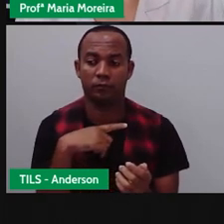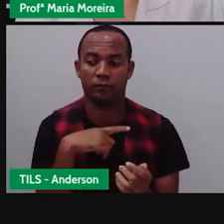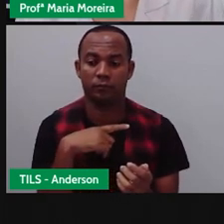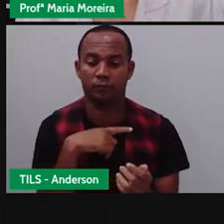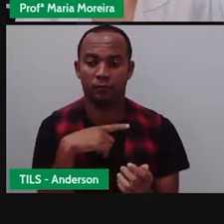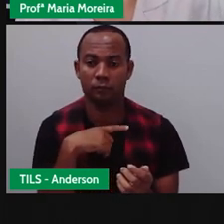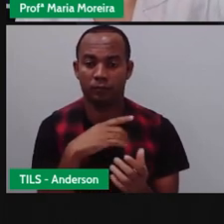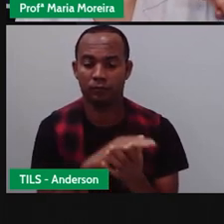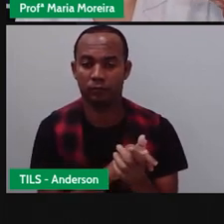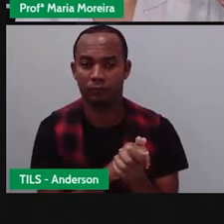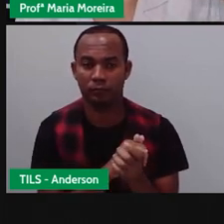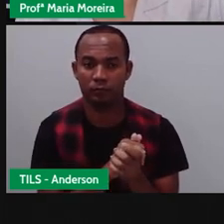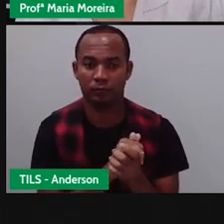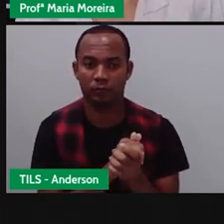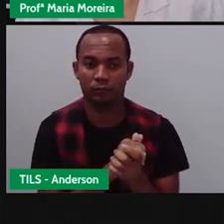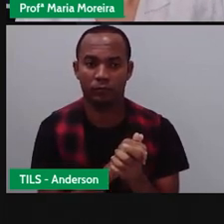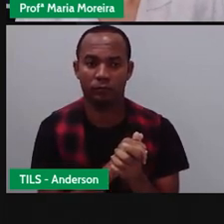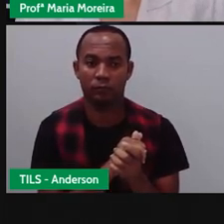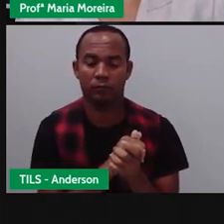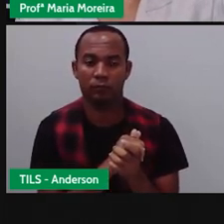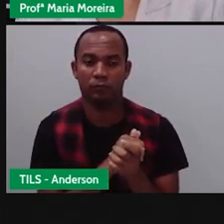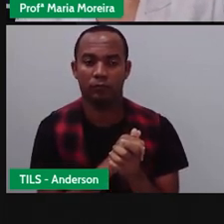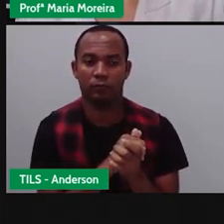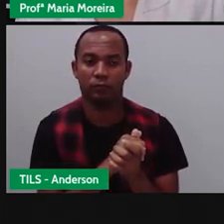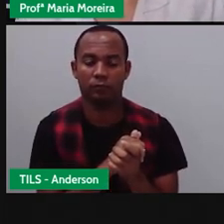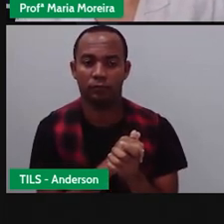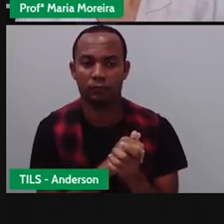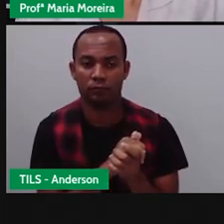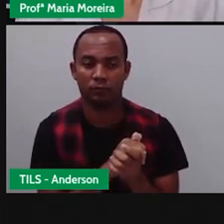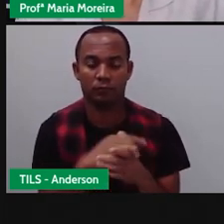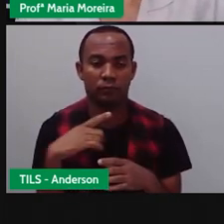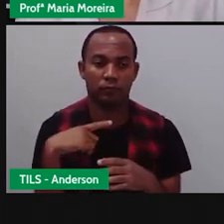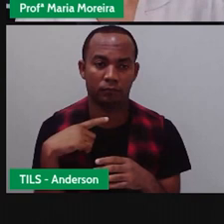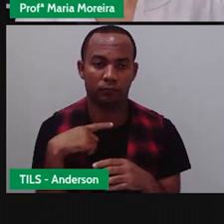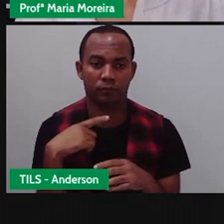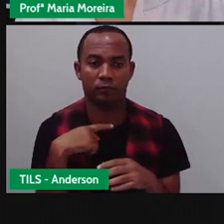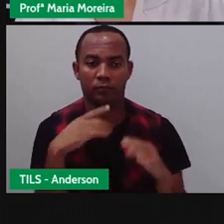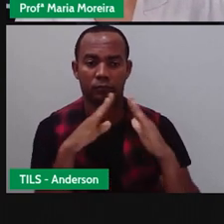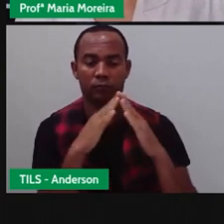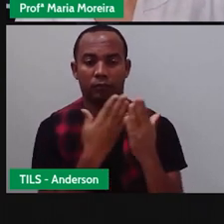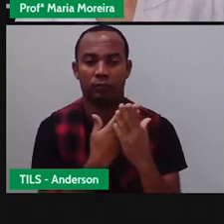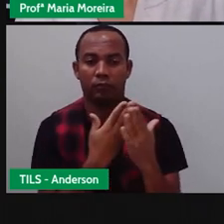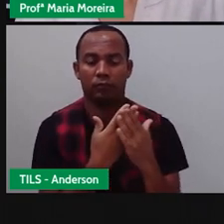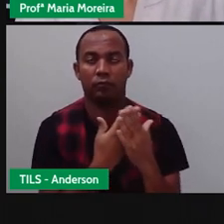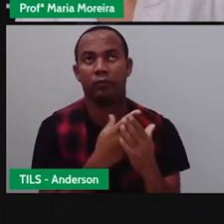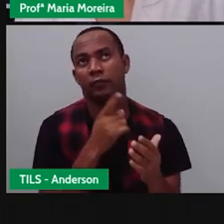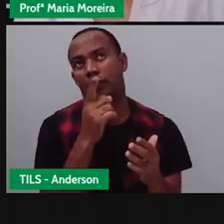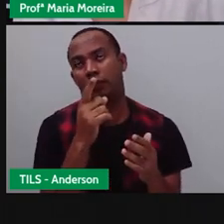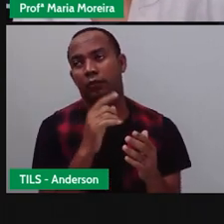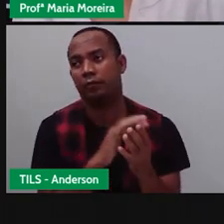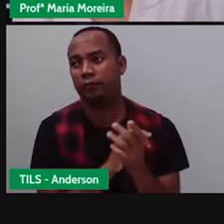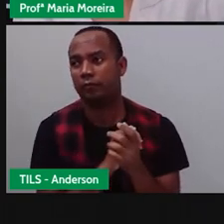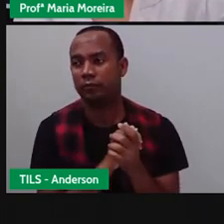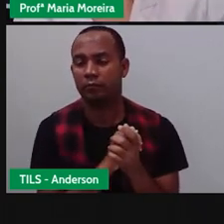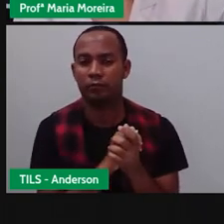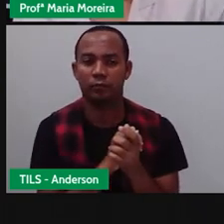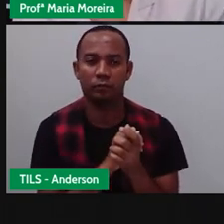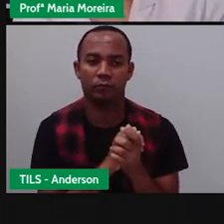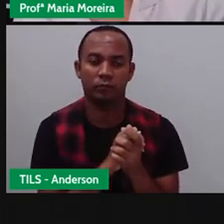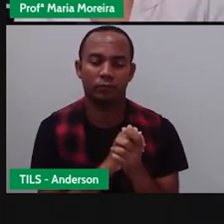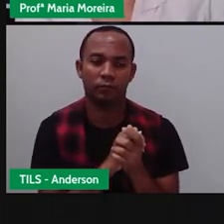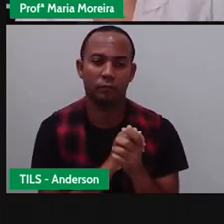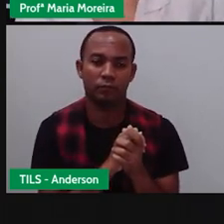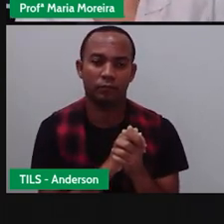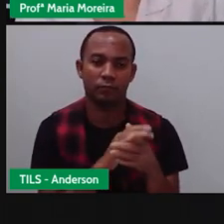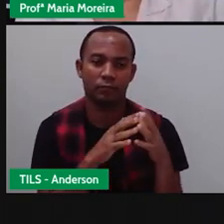Francisco tem terceiro ano, na verdade a Francisco não tem terceiro ano. Mas vamos imaginar que tenha. No colégio Francisco, né? Não, Francisco Martins tem, desculpa, estava